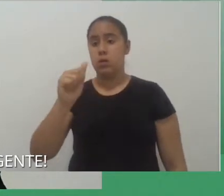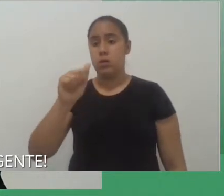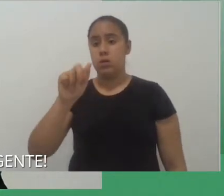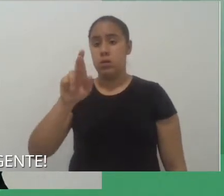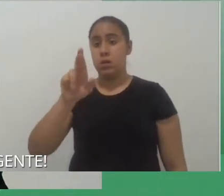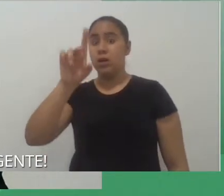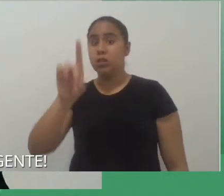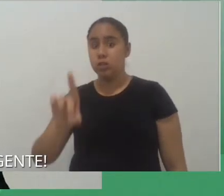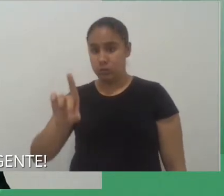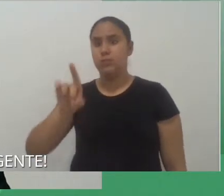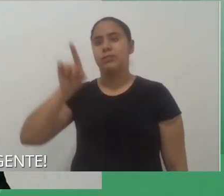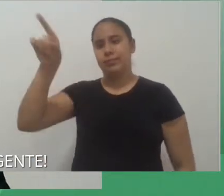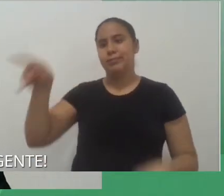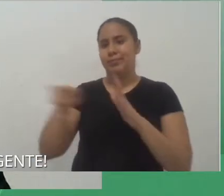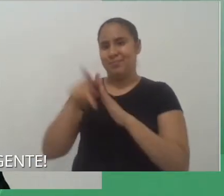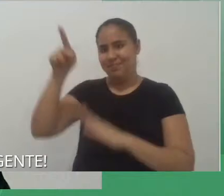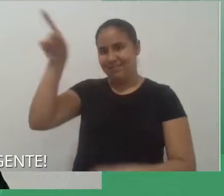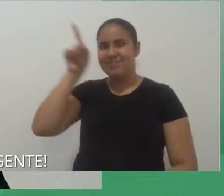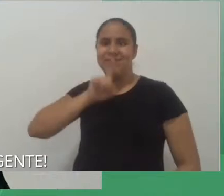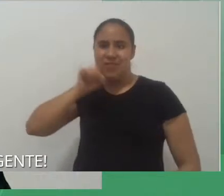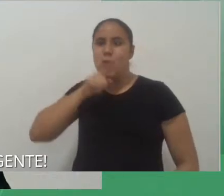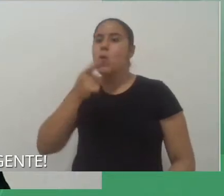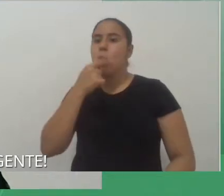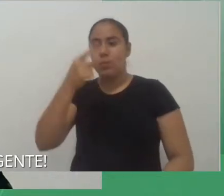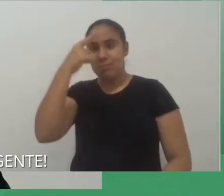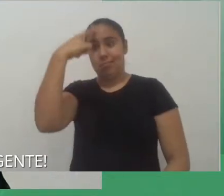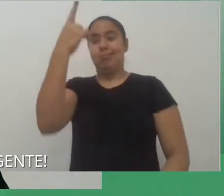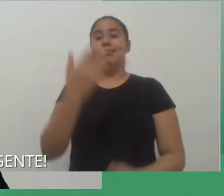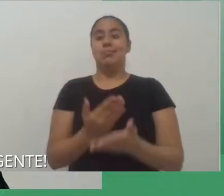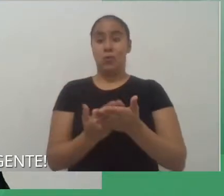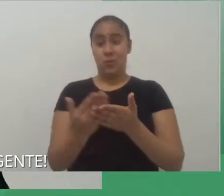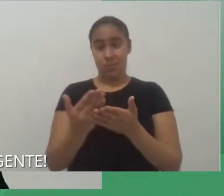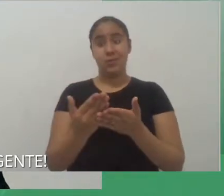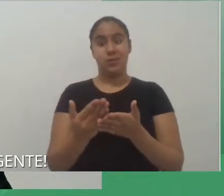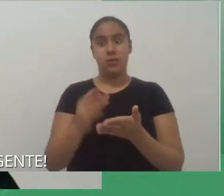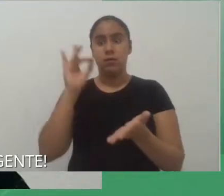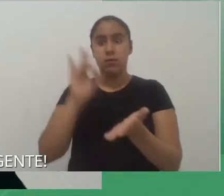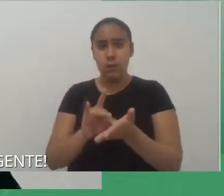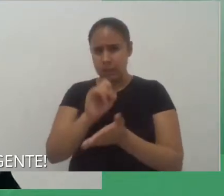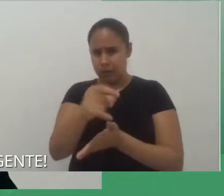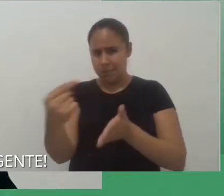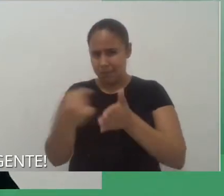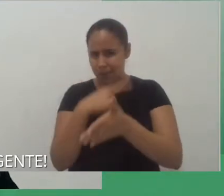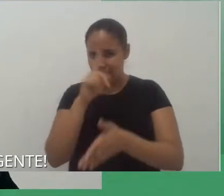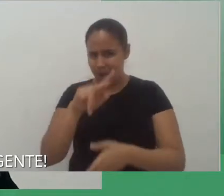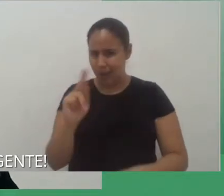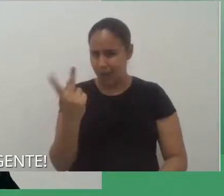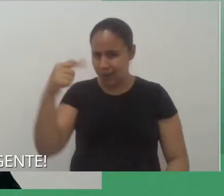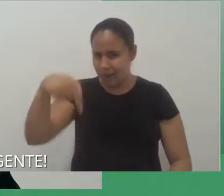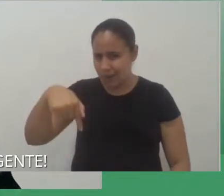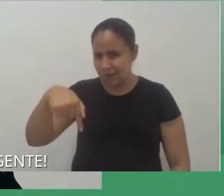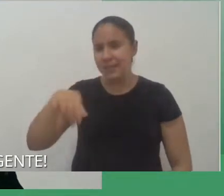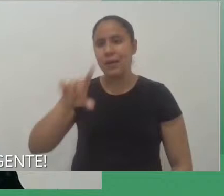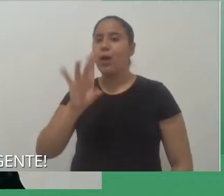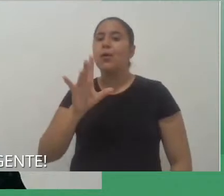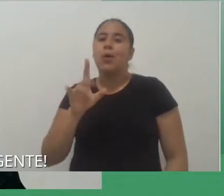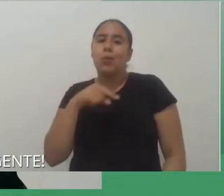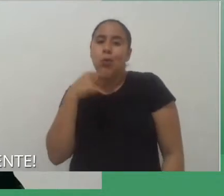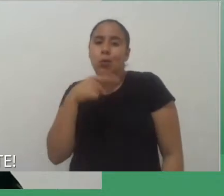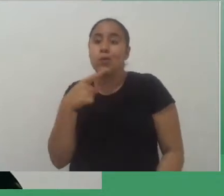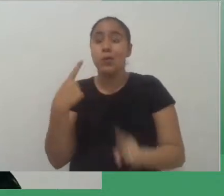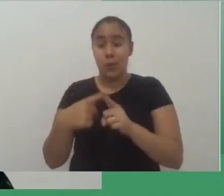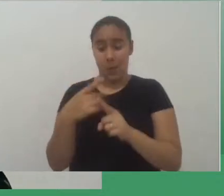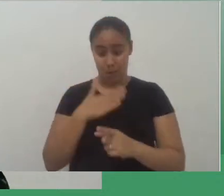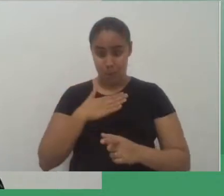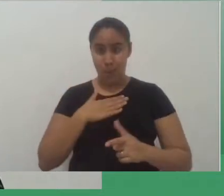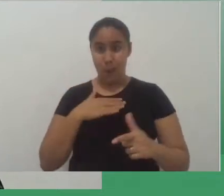pronunciado errado se essa for de fato a pergunta dela porque assim o meu trabalho ele não vai dialogar